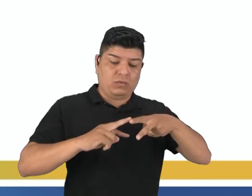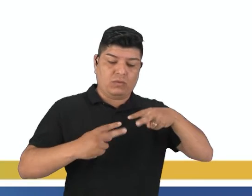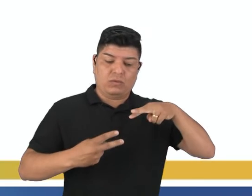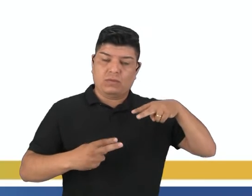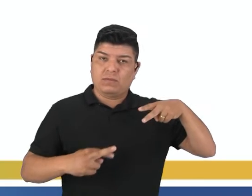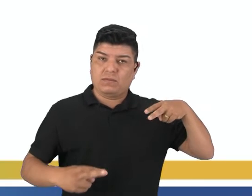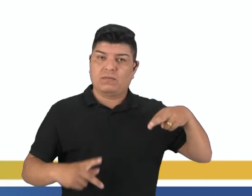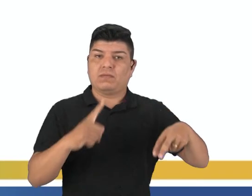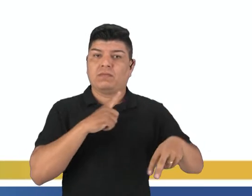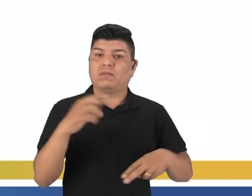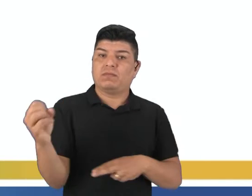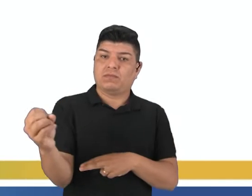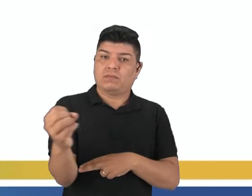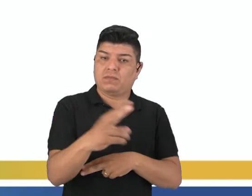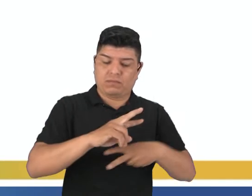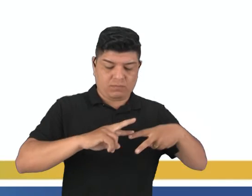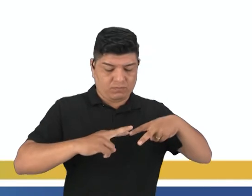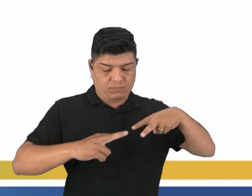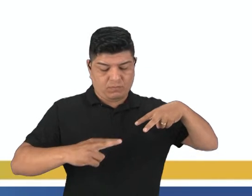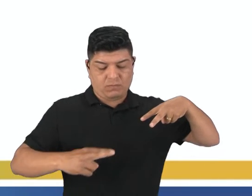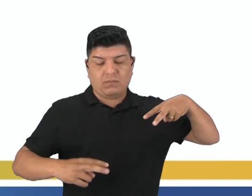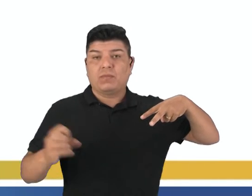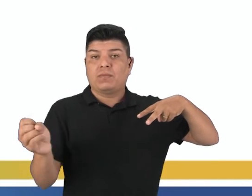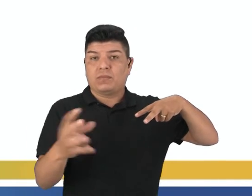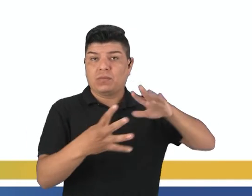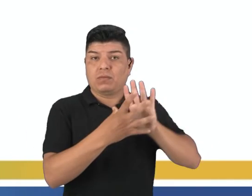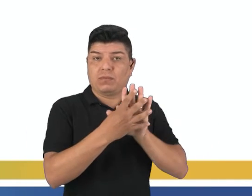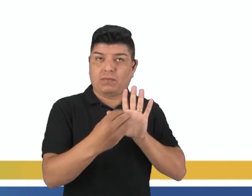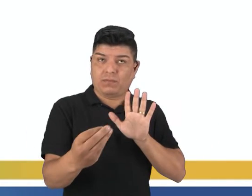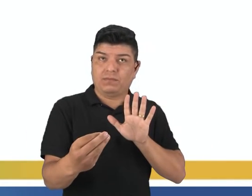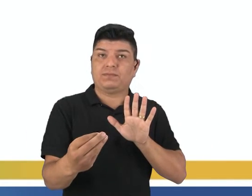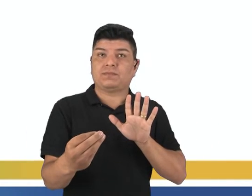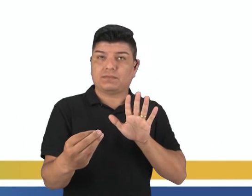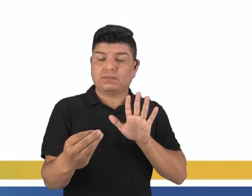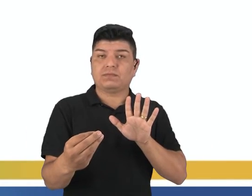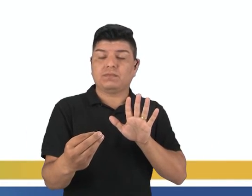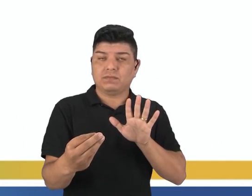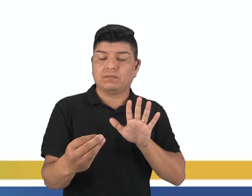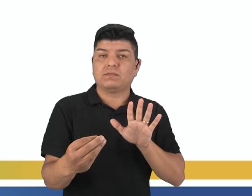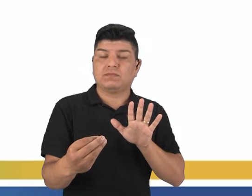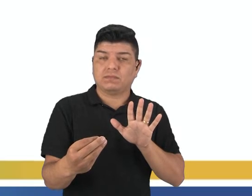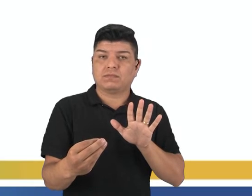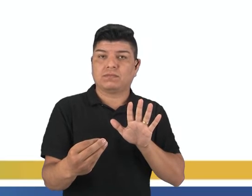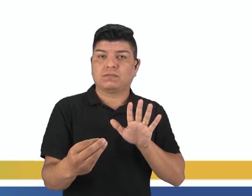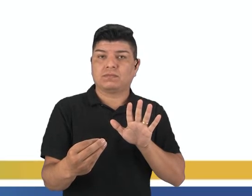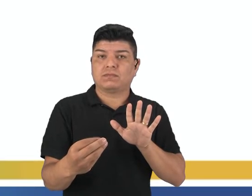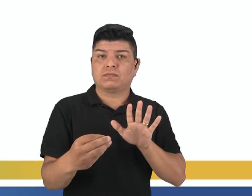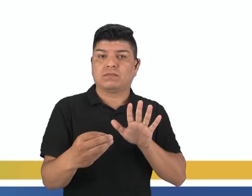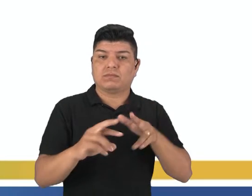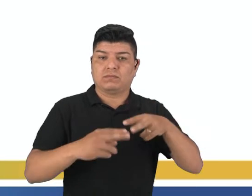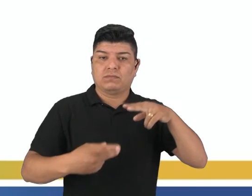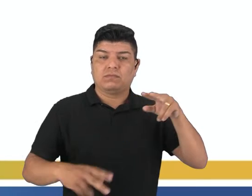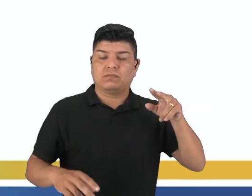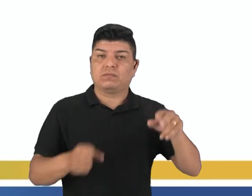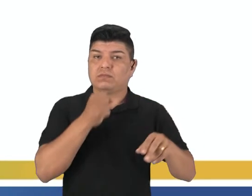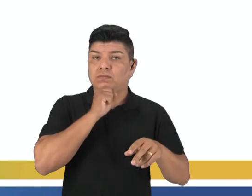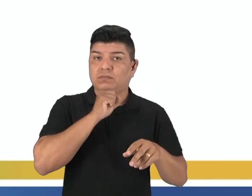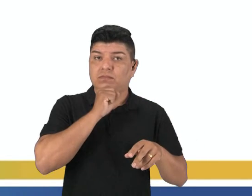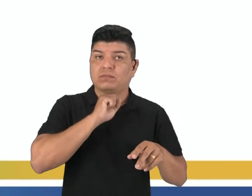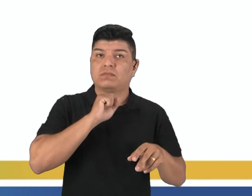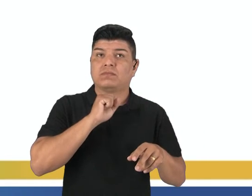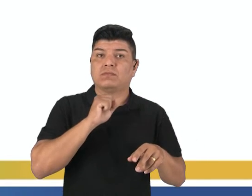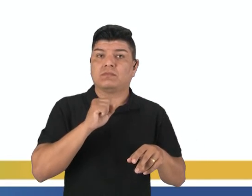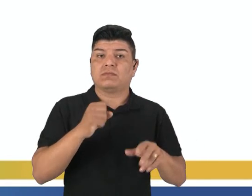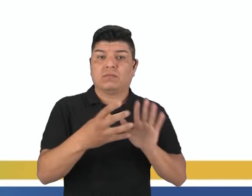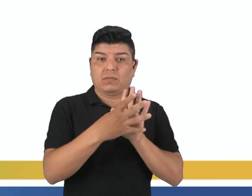vai ter uma fita nova, né, que foi uma fita copiada lá do DNA antigo e